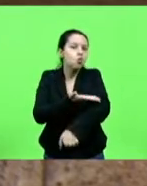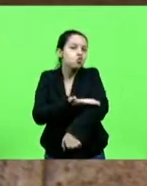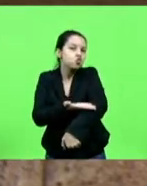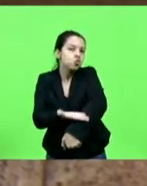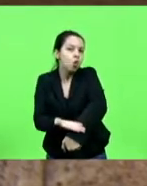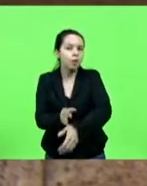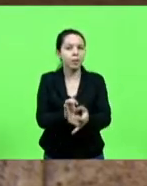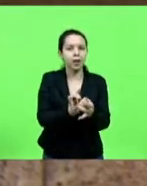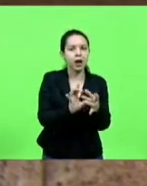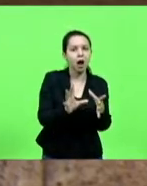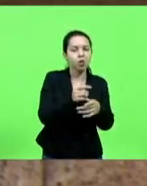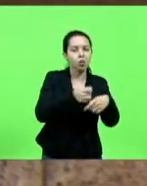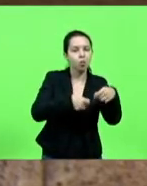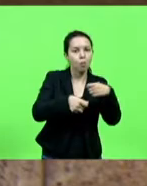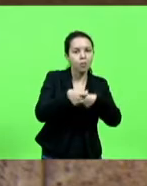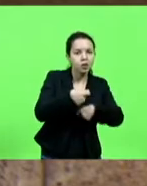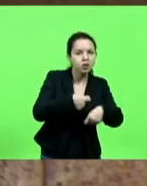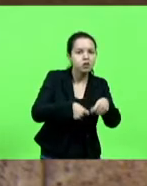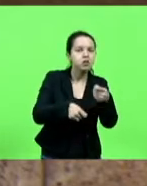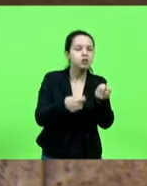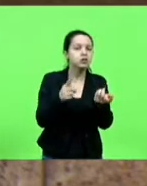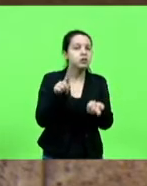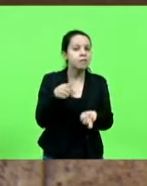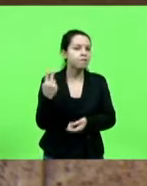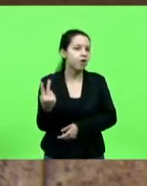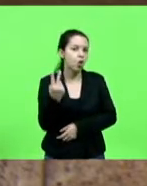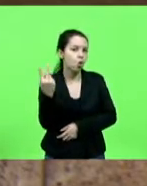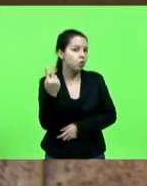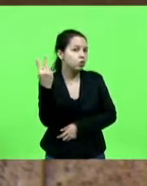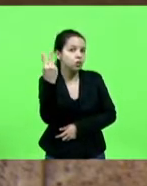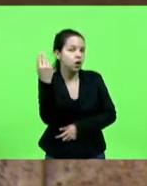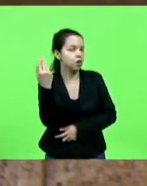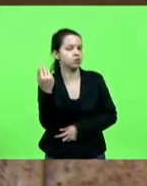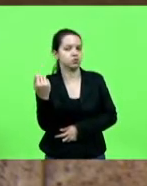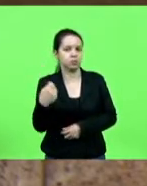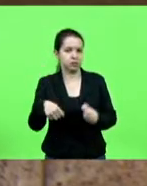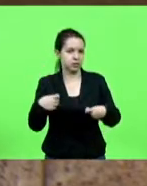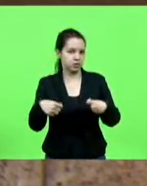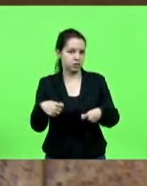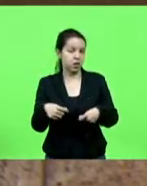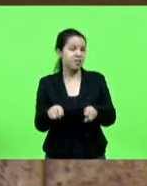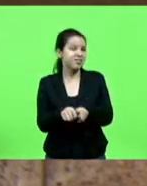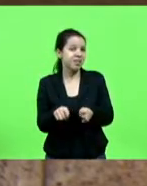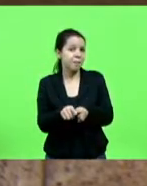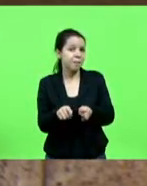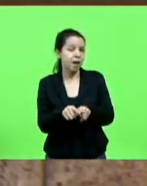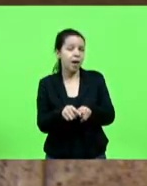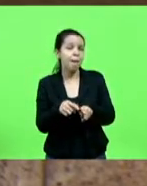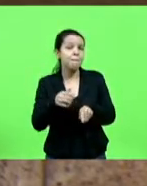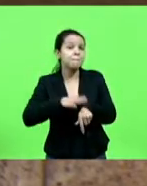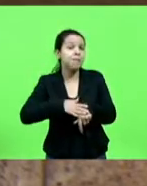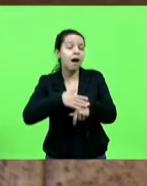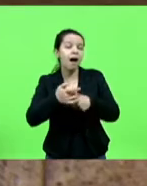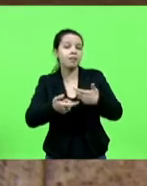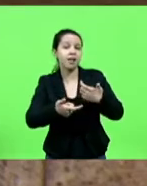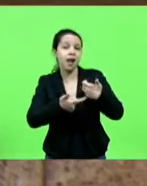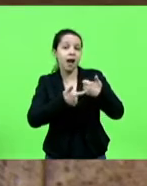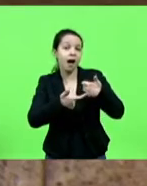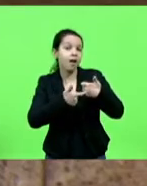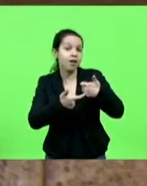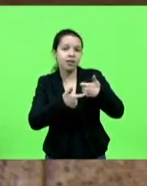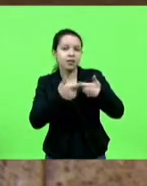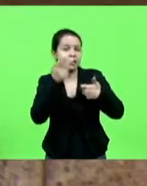economia, sempre valorizando isso aí. Mais do que isso, gente, é like. Tem gente que vive,